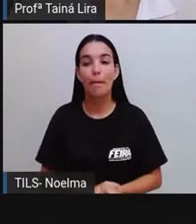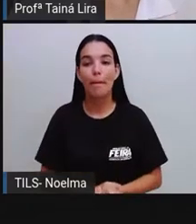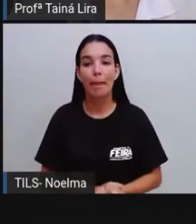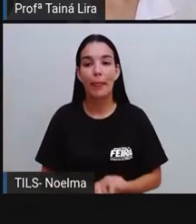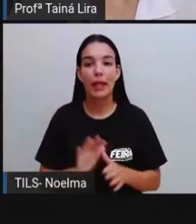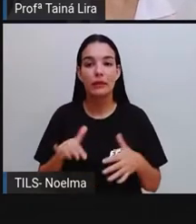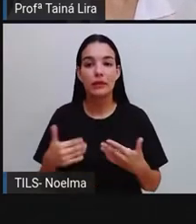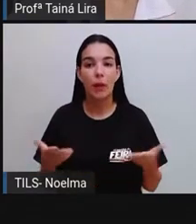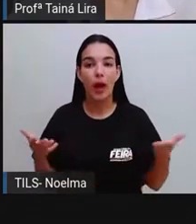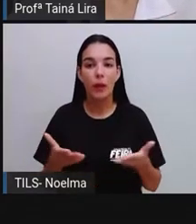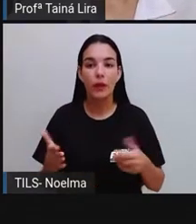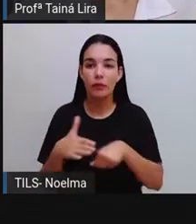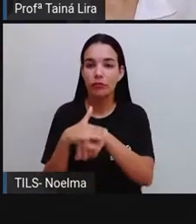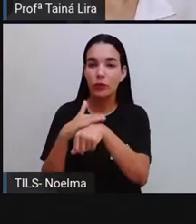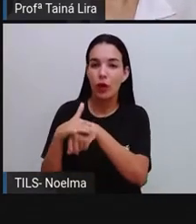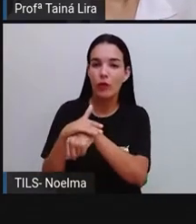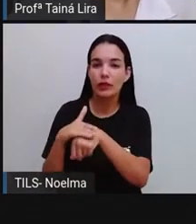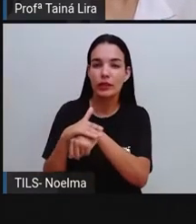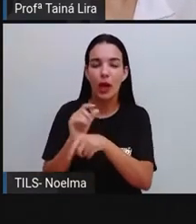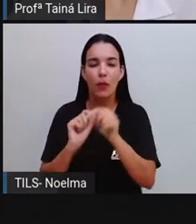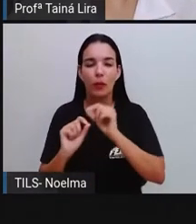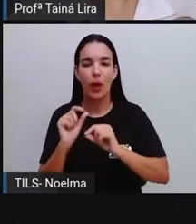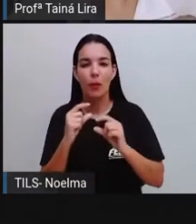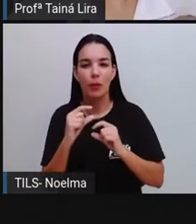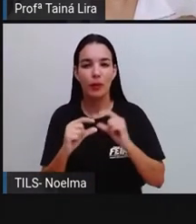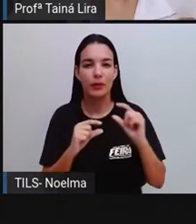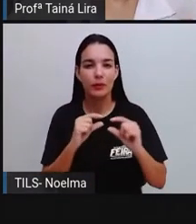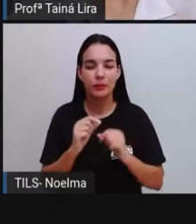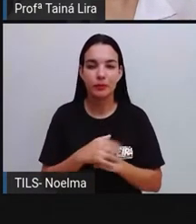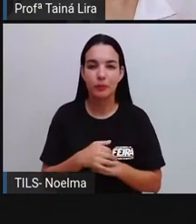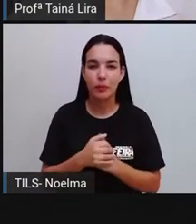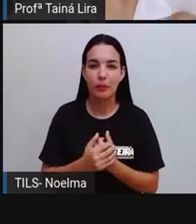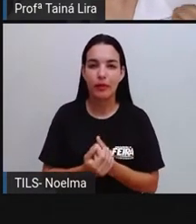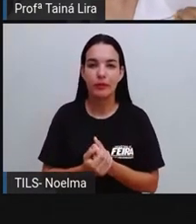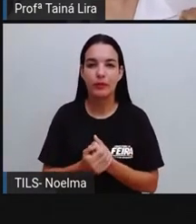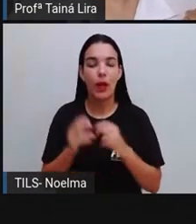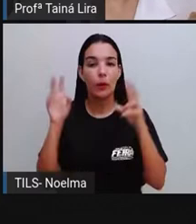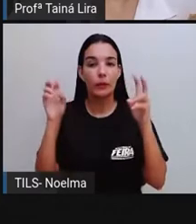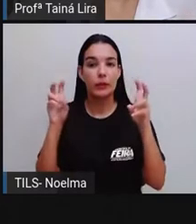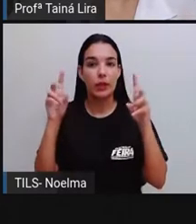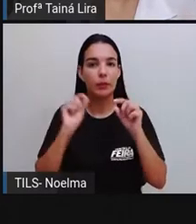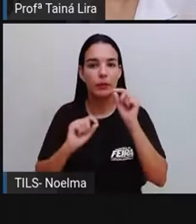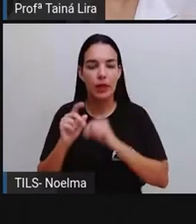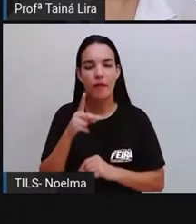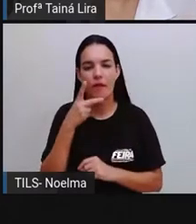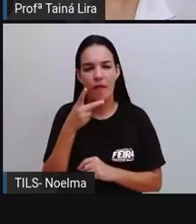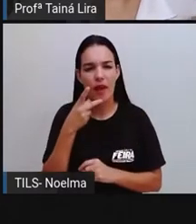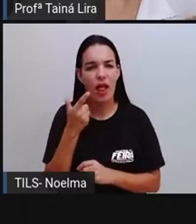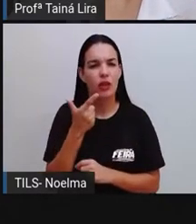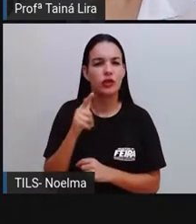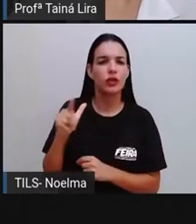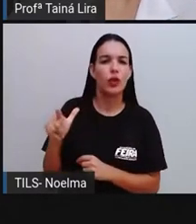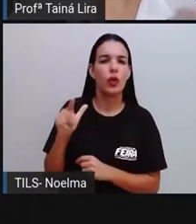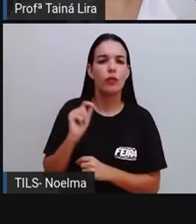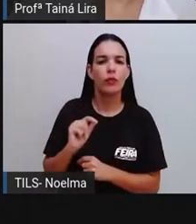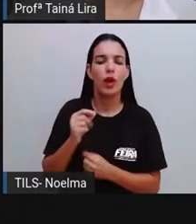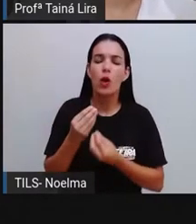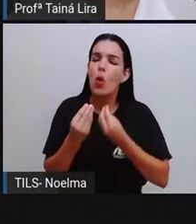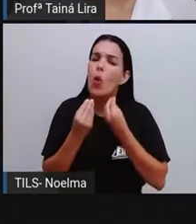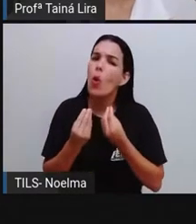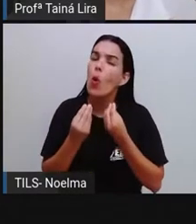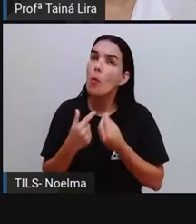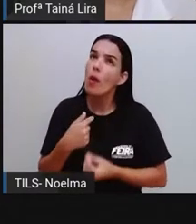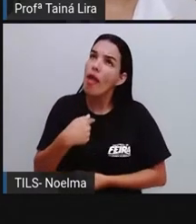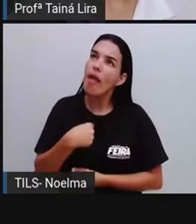conversar um pouquinho, né? Sobre esse tema, vamos retomar, falar um pouquinho como é que eu posso